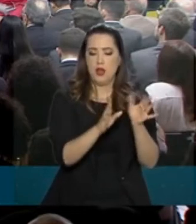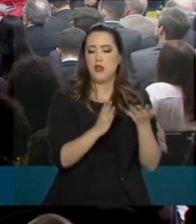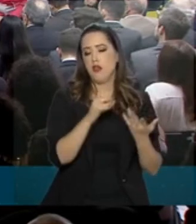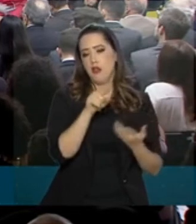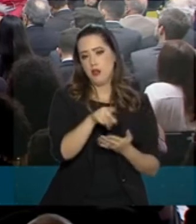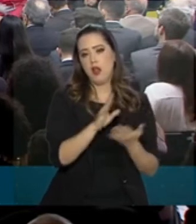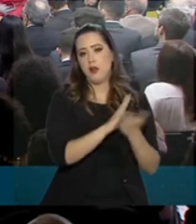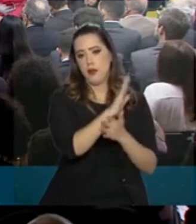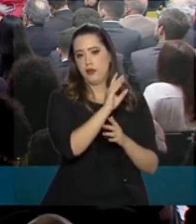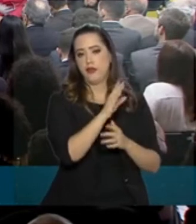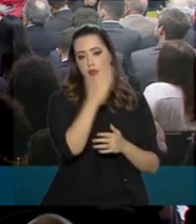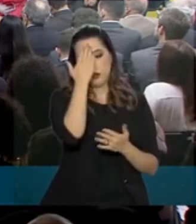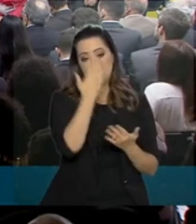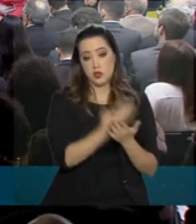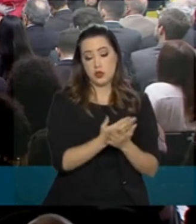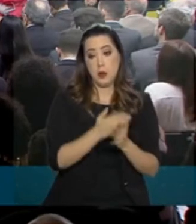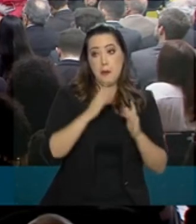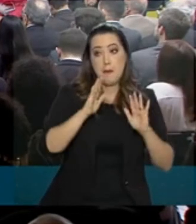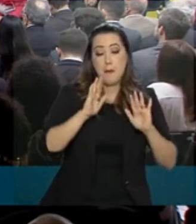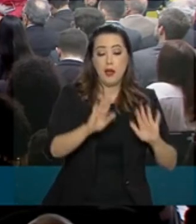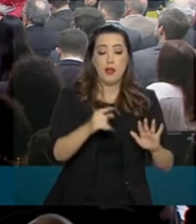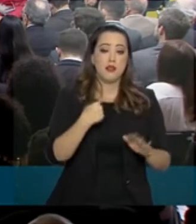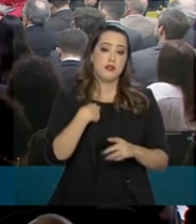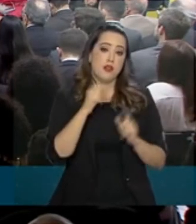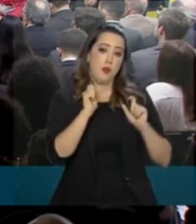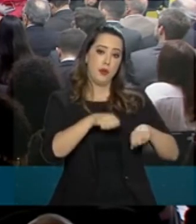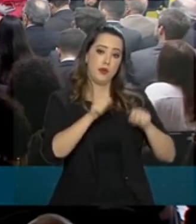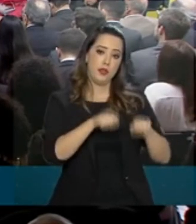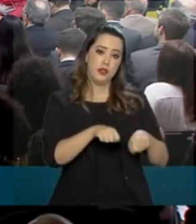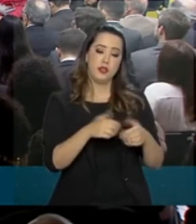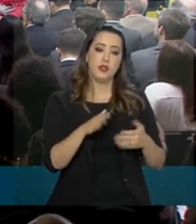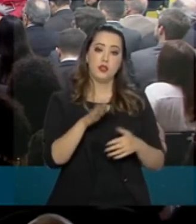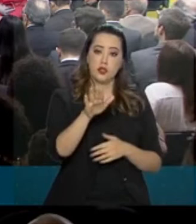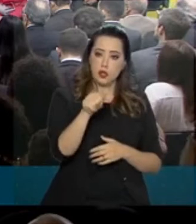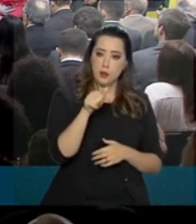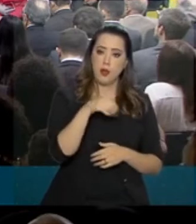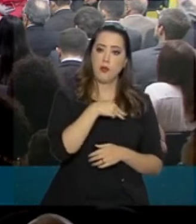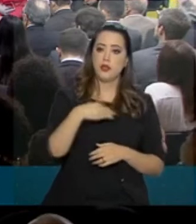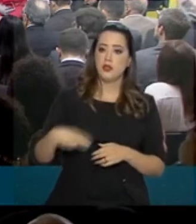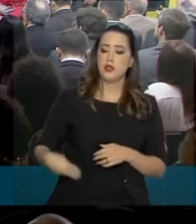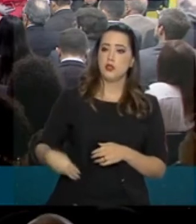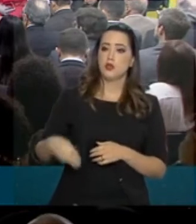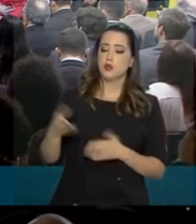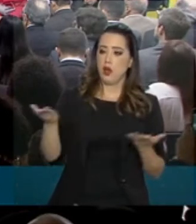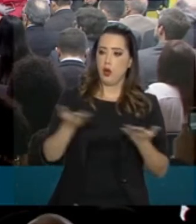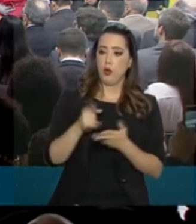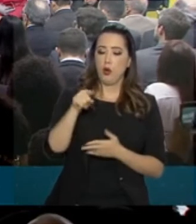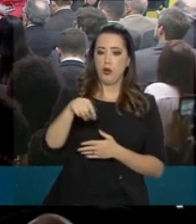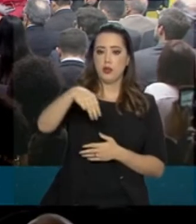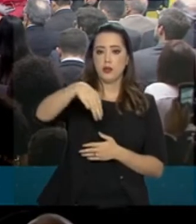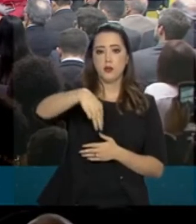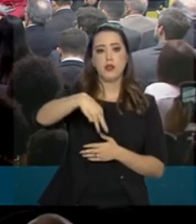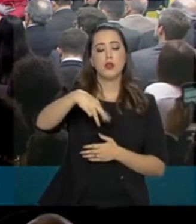aprovado. Mas eu poderia chamar o Ernesto Aronja agora, Ernesto? Vem cá.